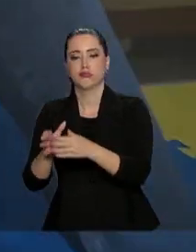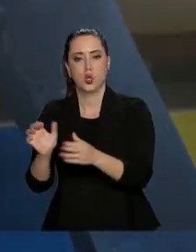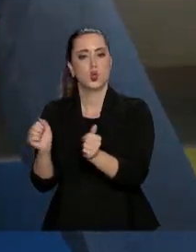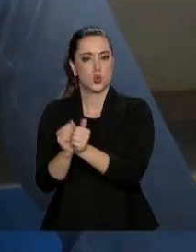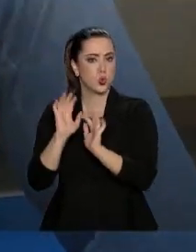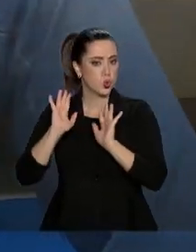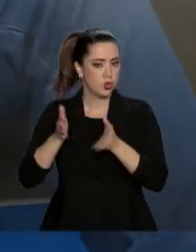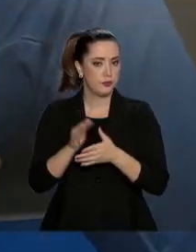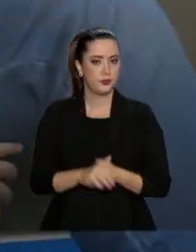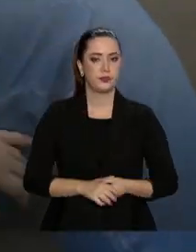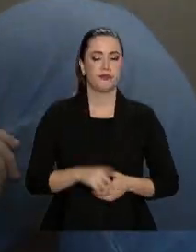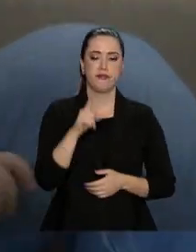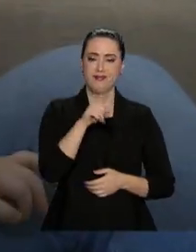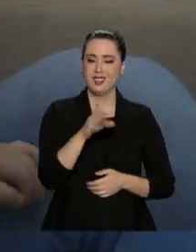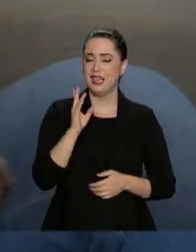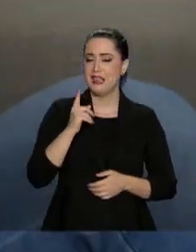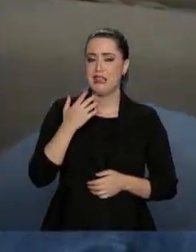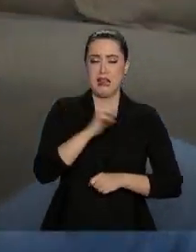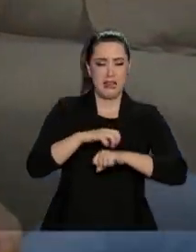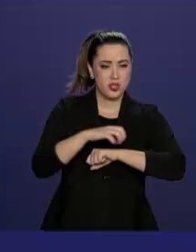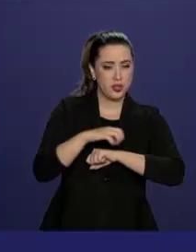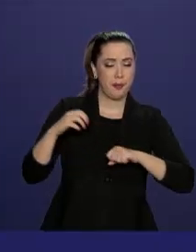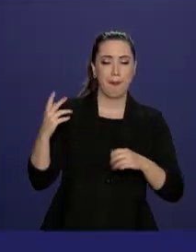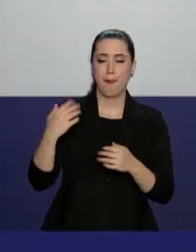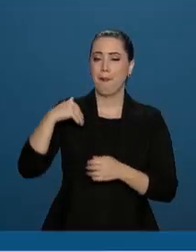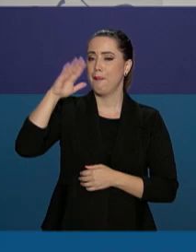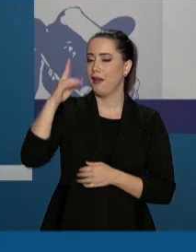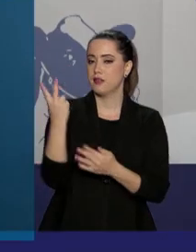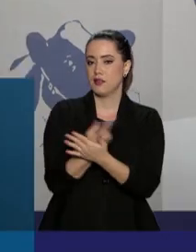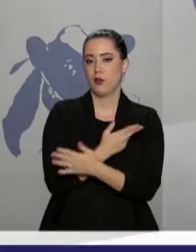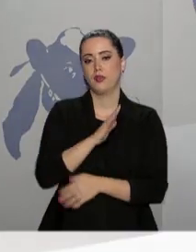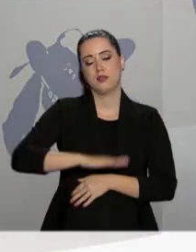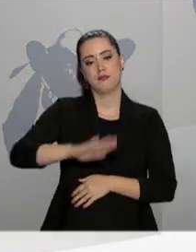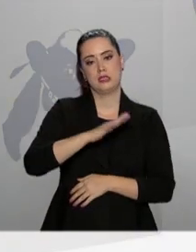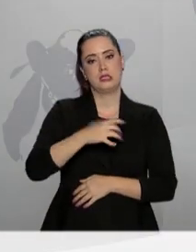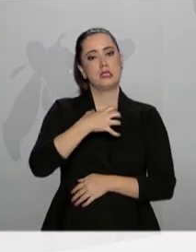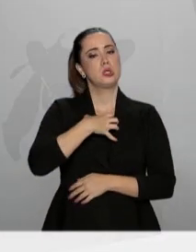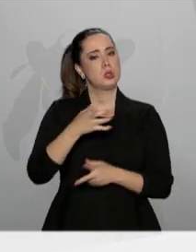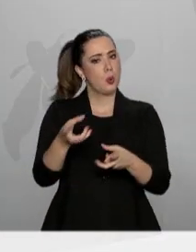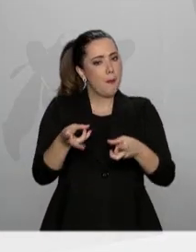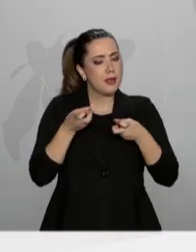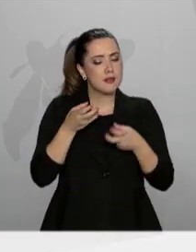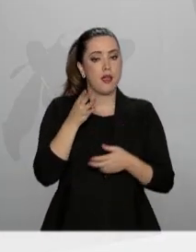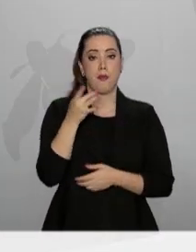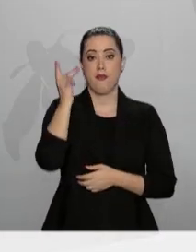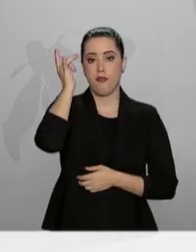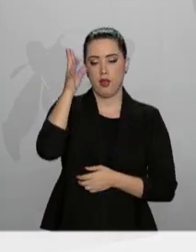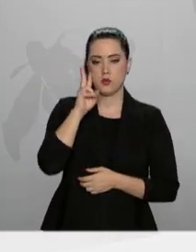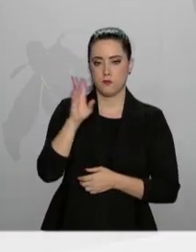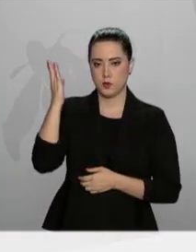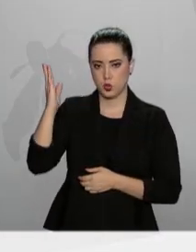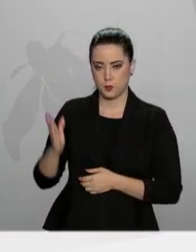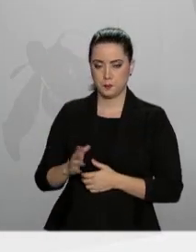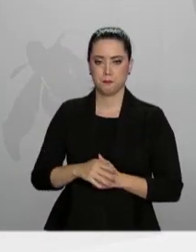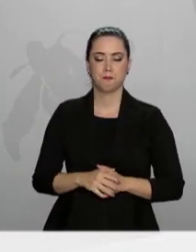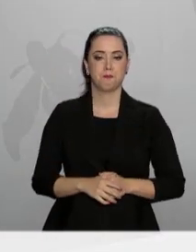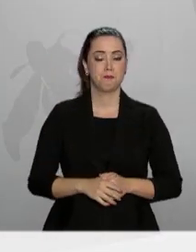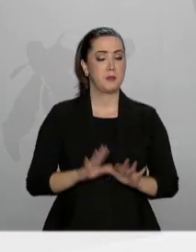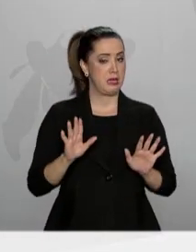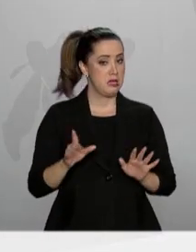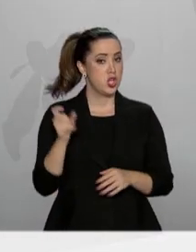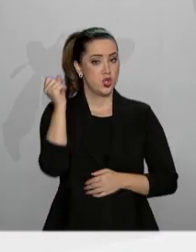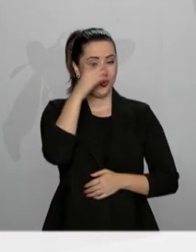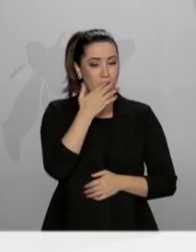alergia alimentar mais comum nas crianças. E os sintomas são fáceis de identificar. Dificuldade para